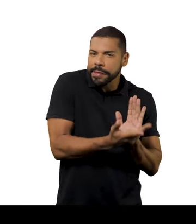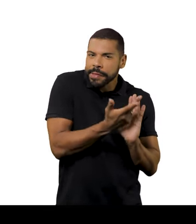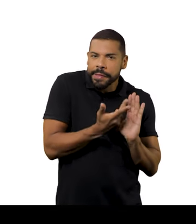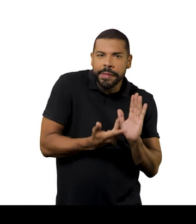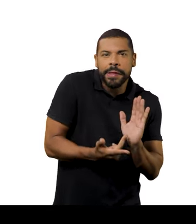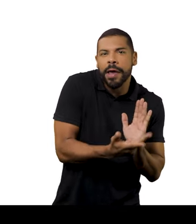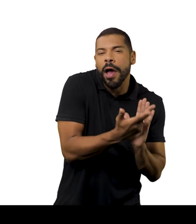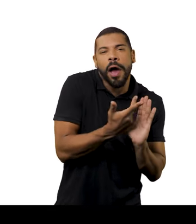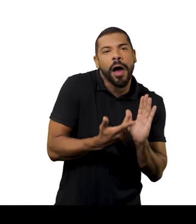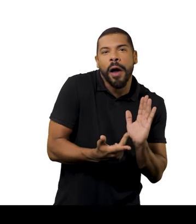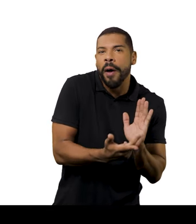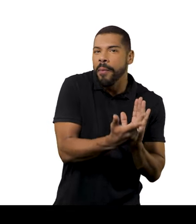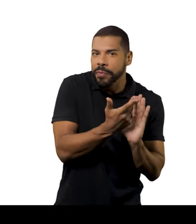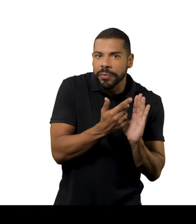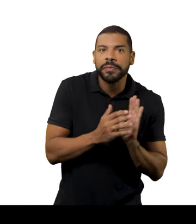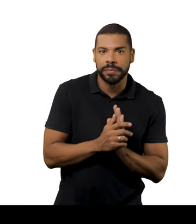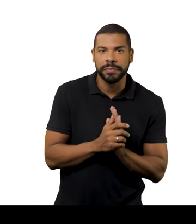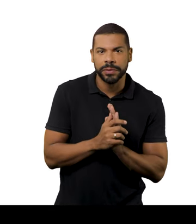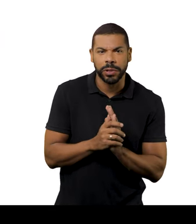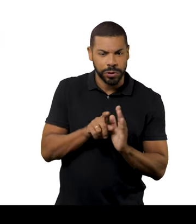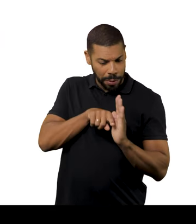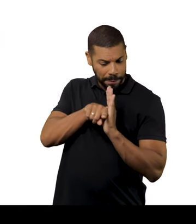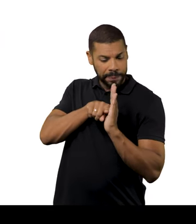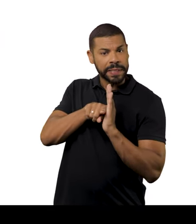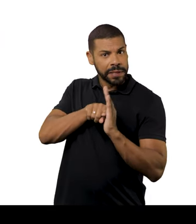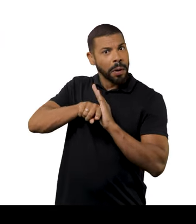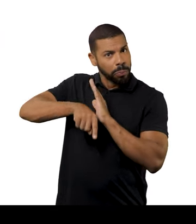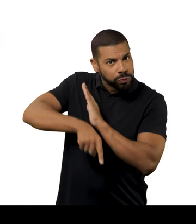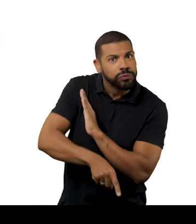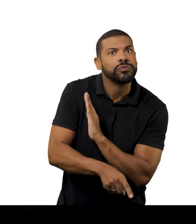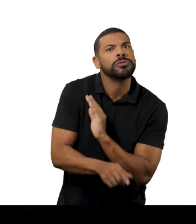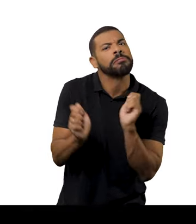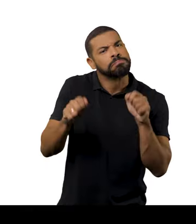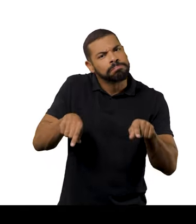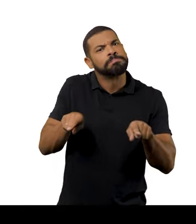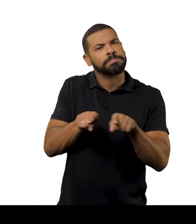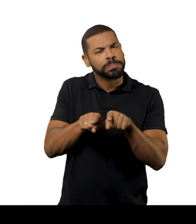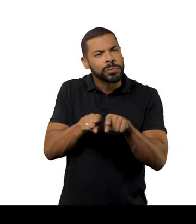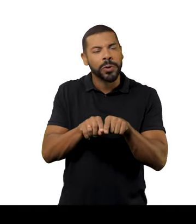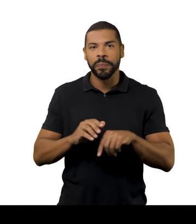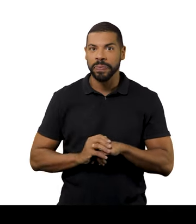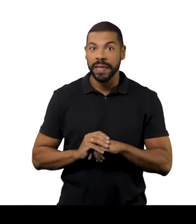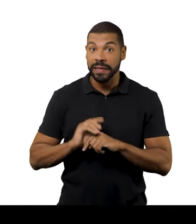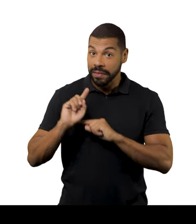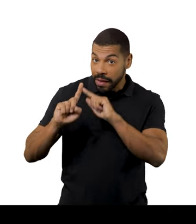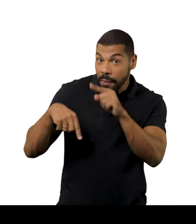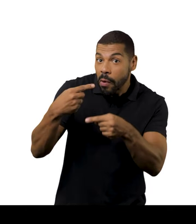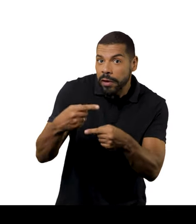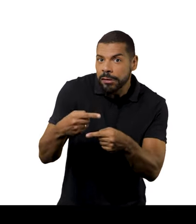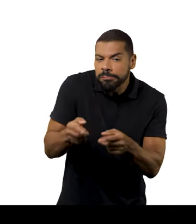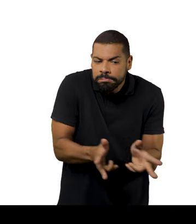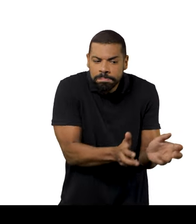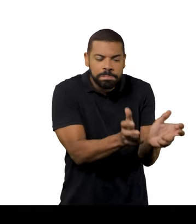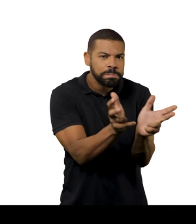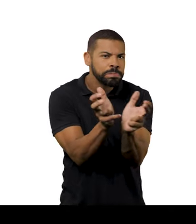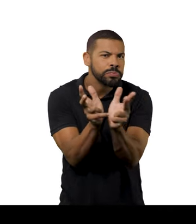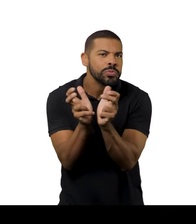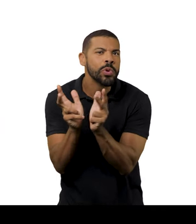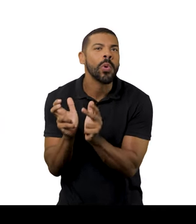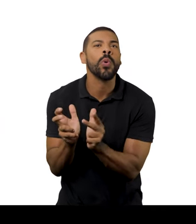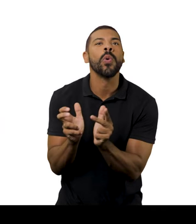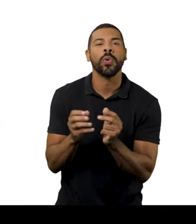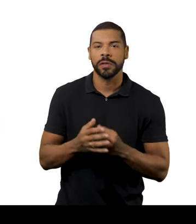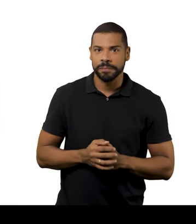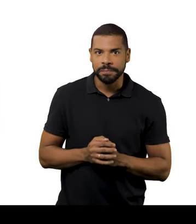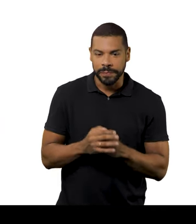padronagem de enciclopédia até uma hora que eu fui enveredando